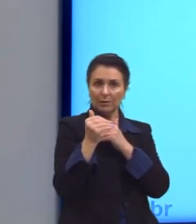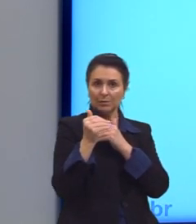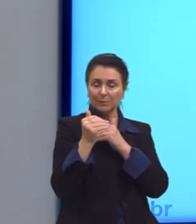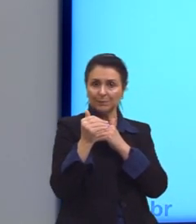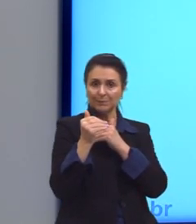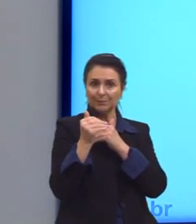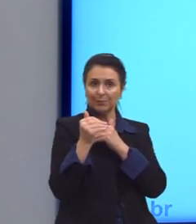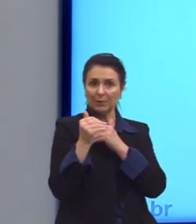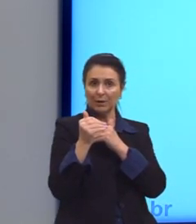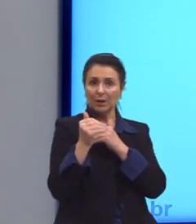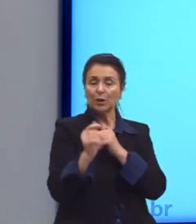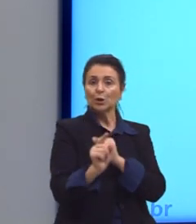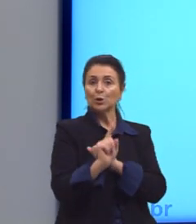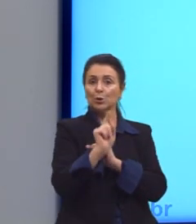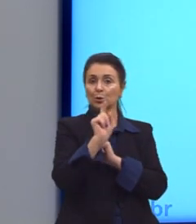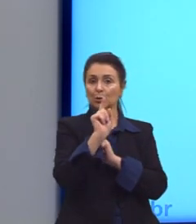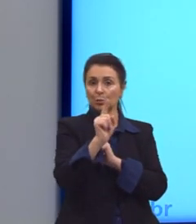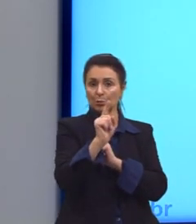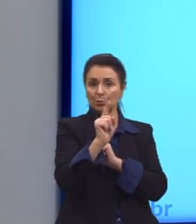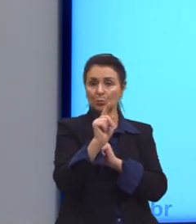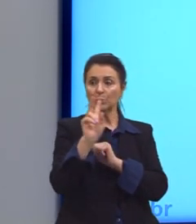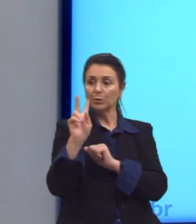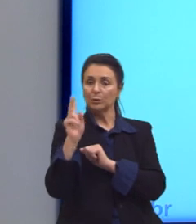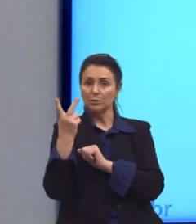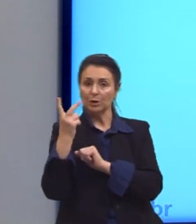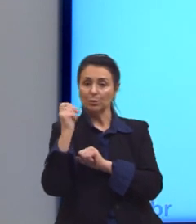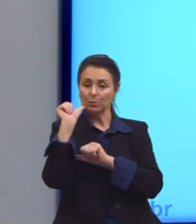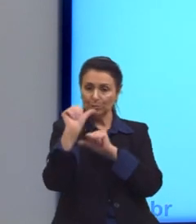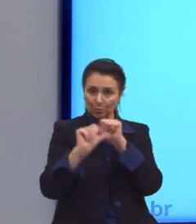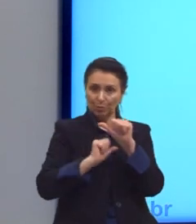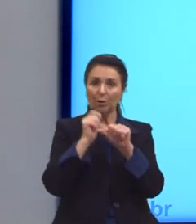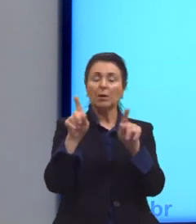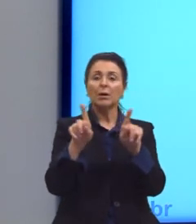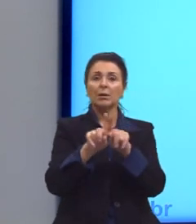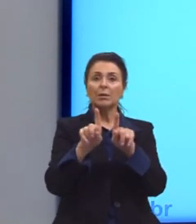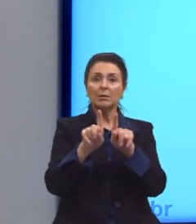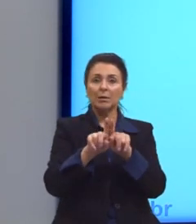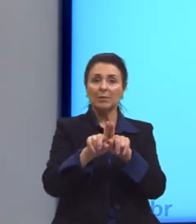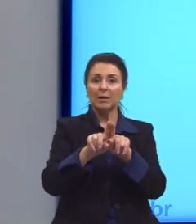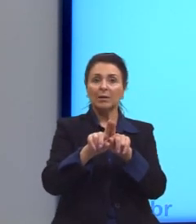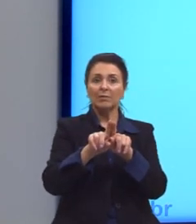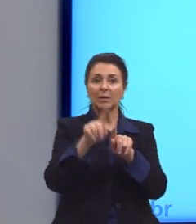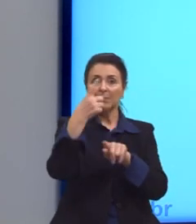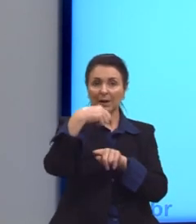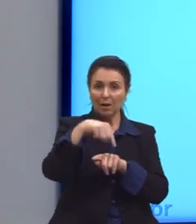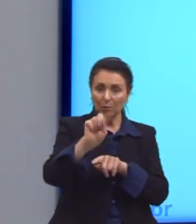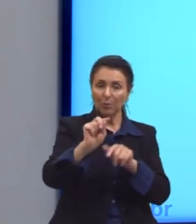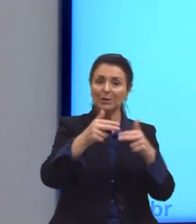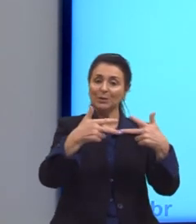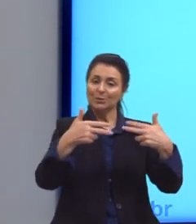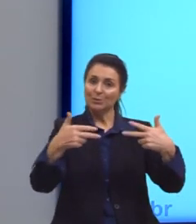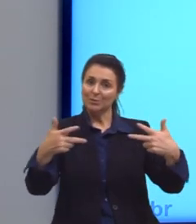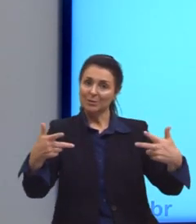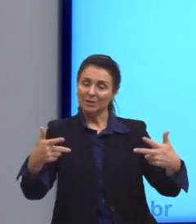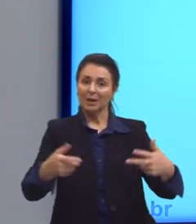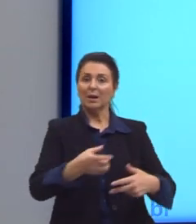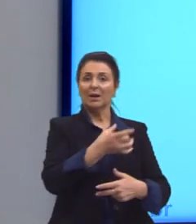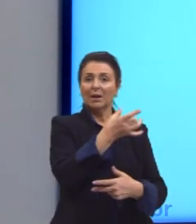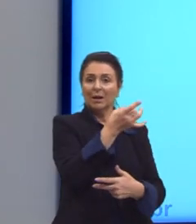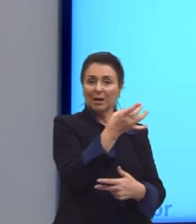substância e o 1, aqui eu tenho um hidrogênio, vem para o coeficiente desta substância, então, para cada